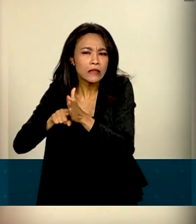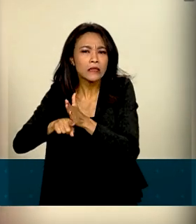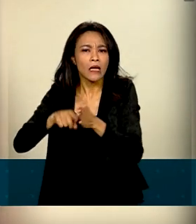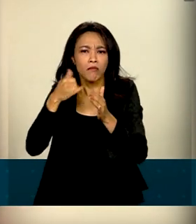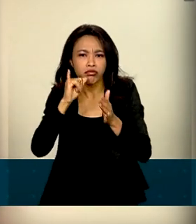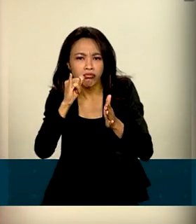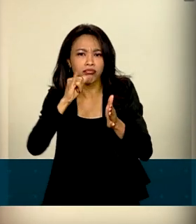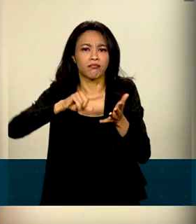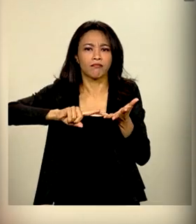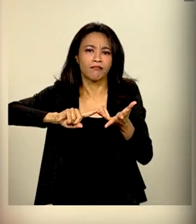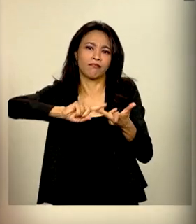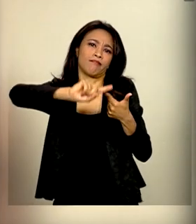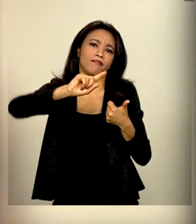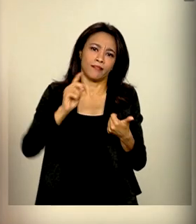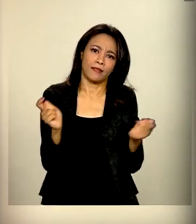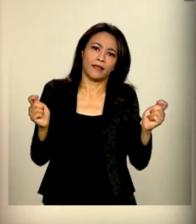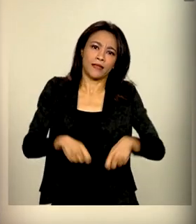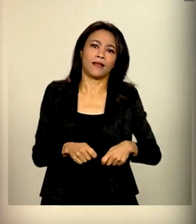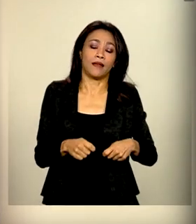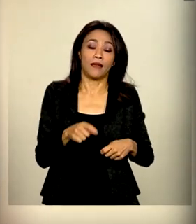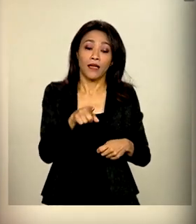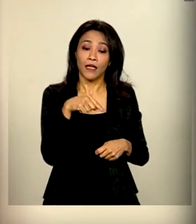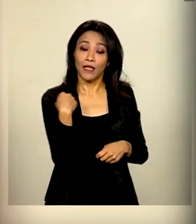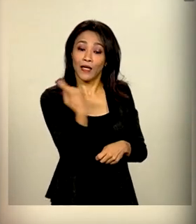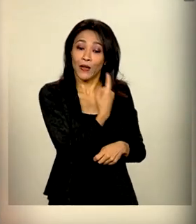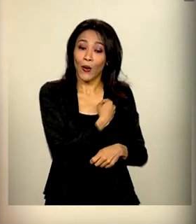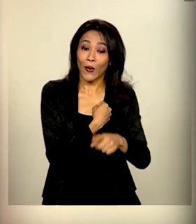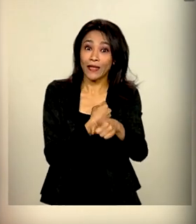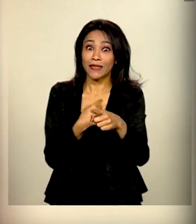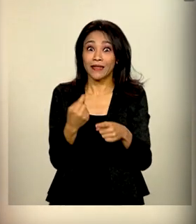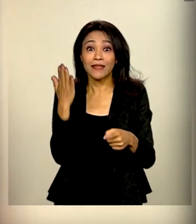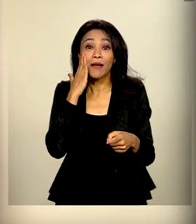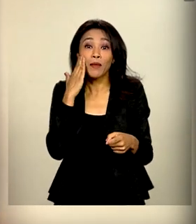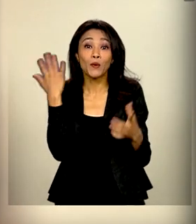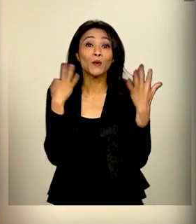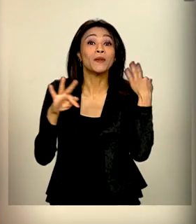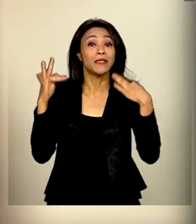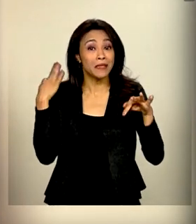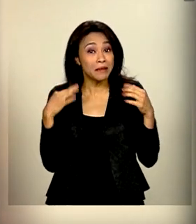E como eu citei também, a gente pode ter até uma liga do turismo local com o turismo espacial. motores, desenvolvimento de equipamentos.